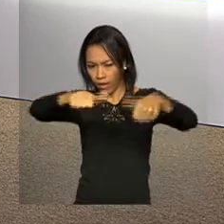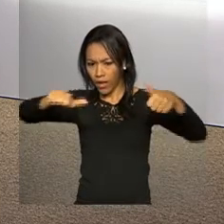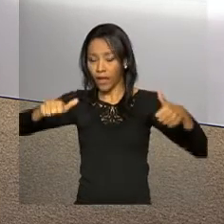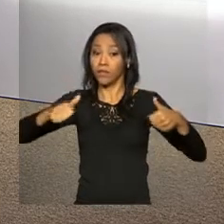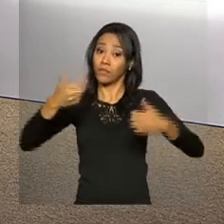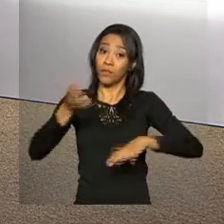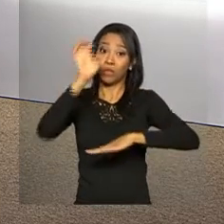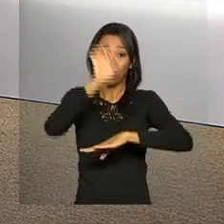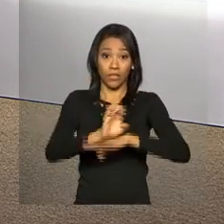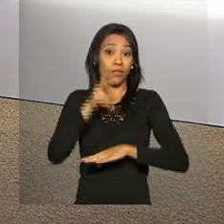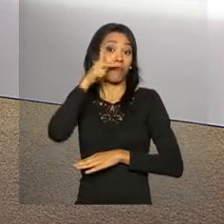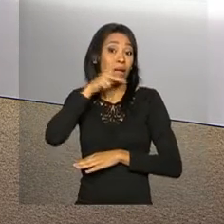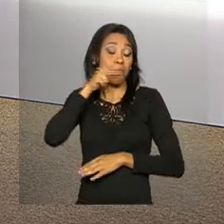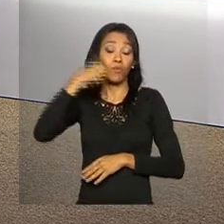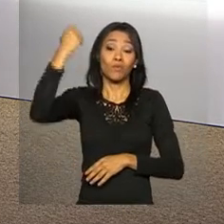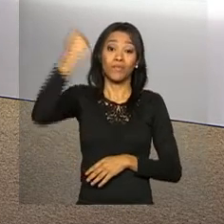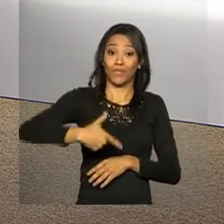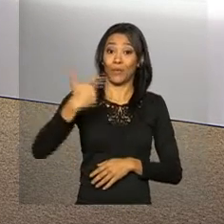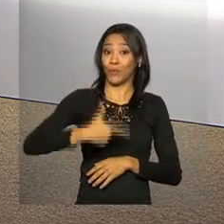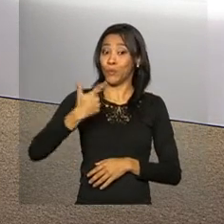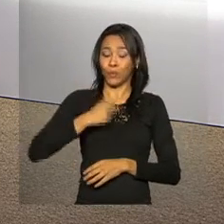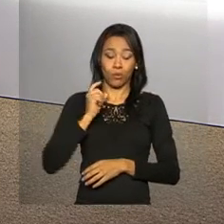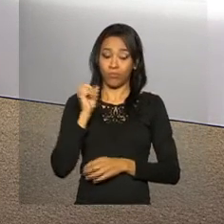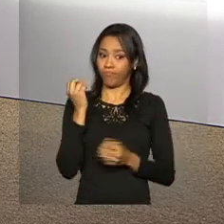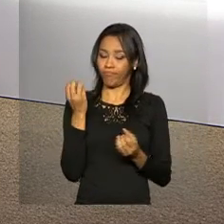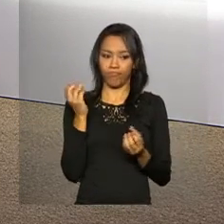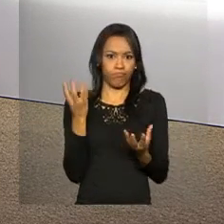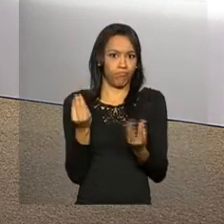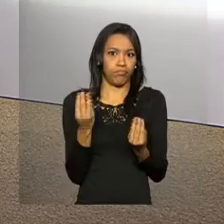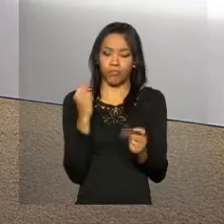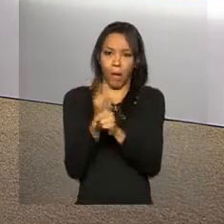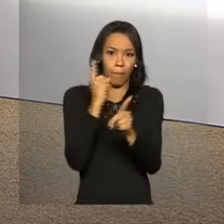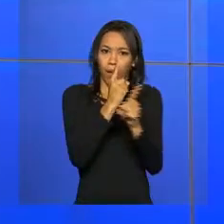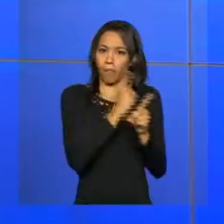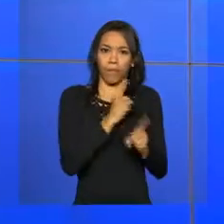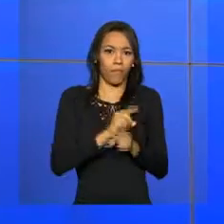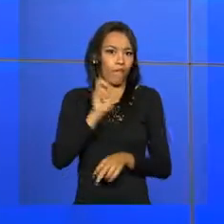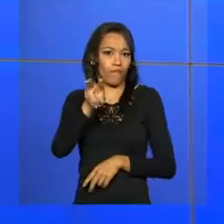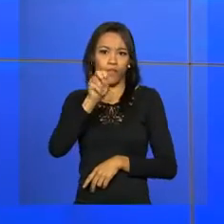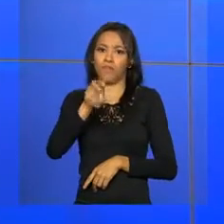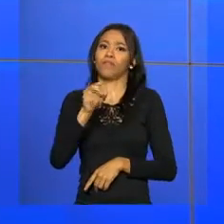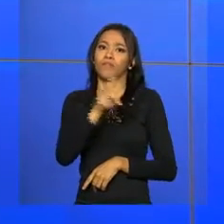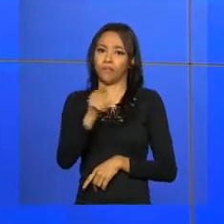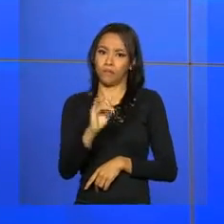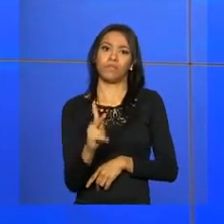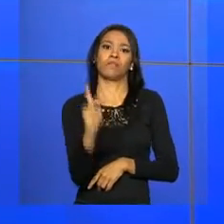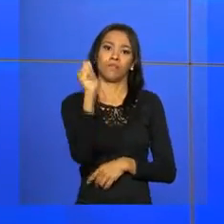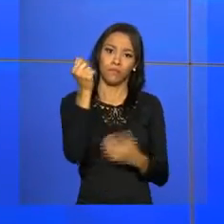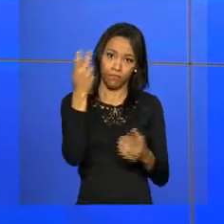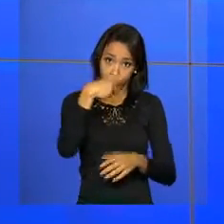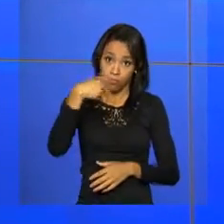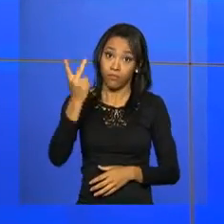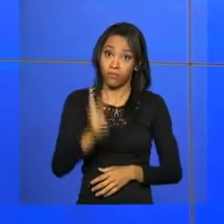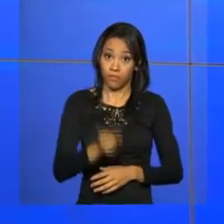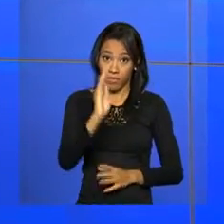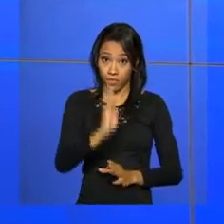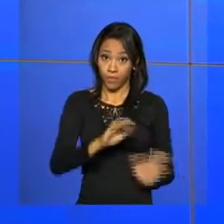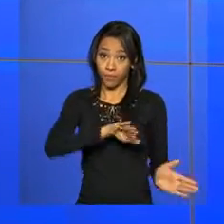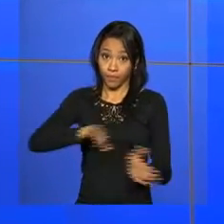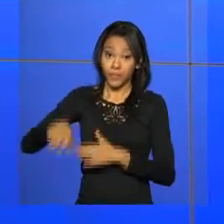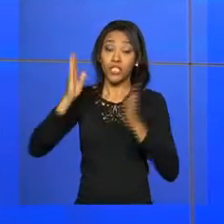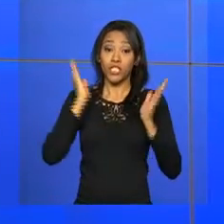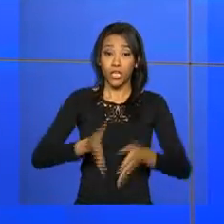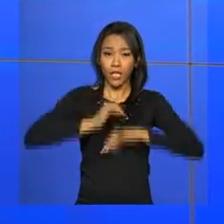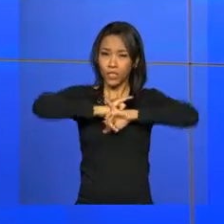segundo estado com o maior número de casos suspeitos de microcefalia no país. E já está no ar, nas emissoras de rádio e